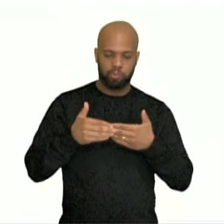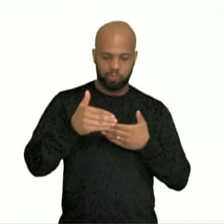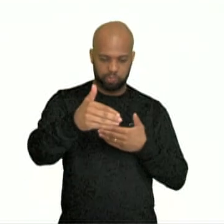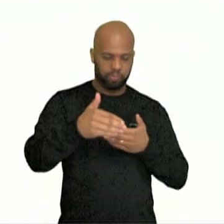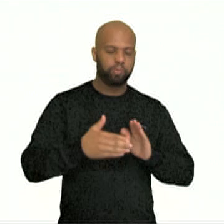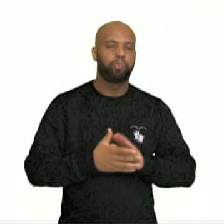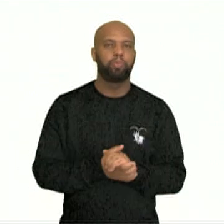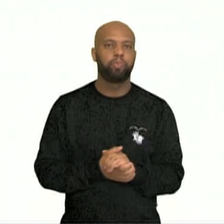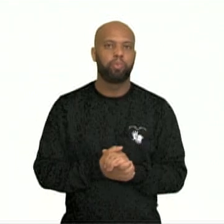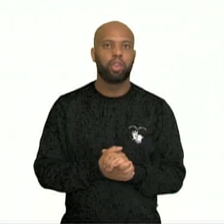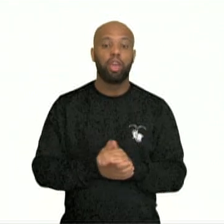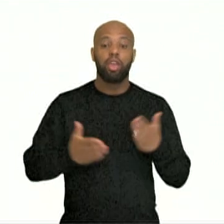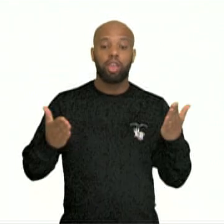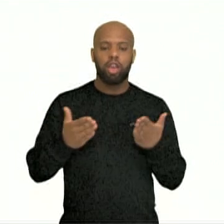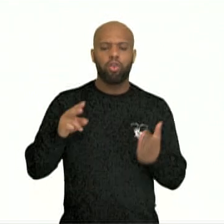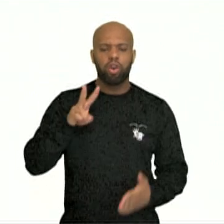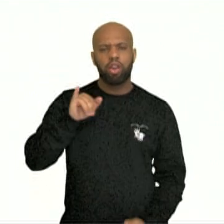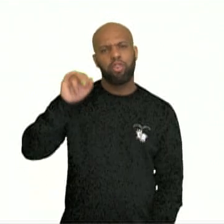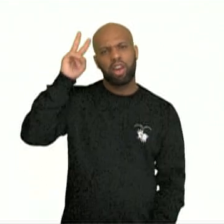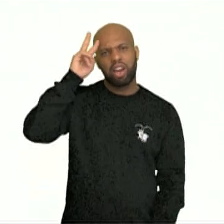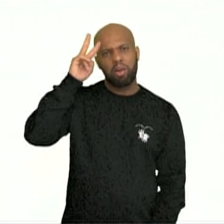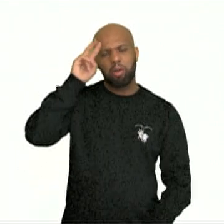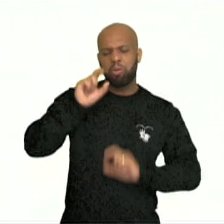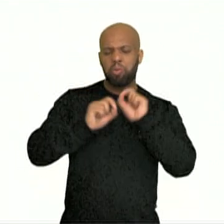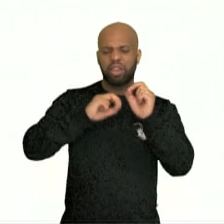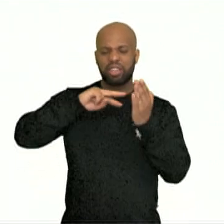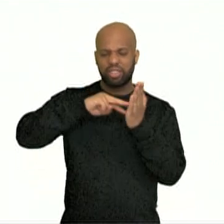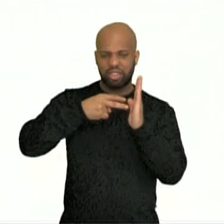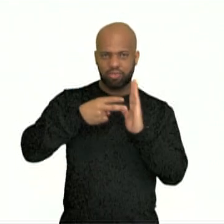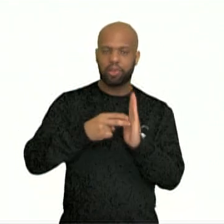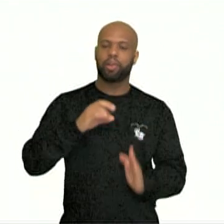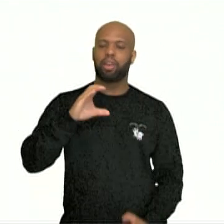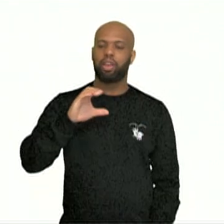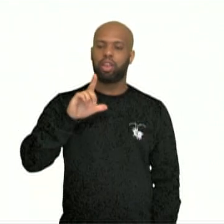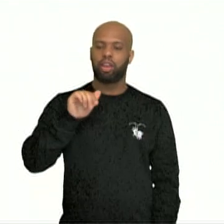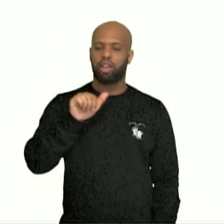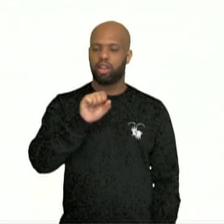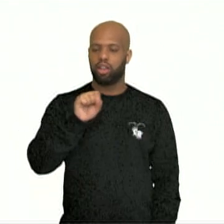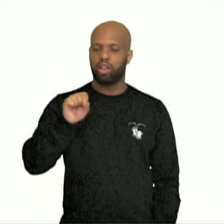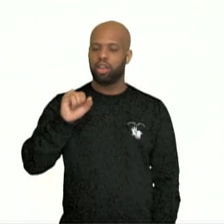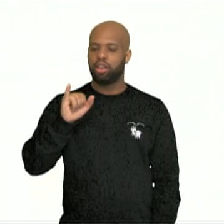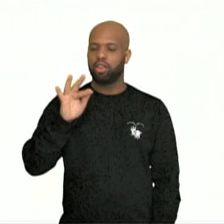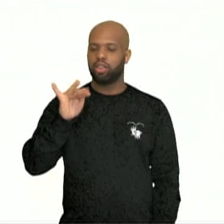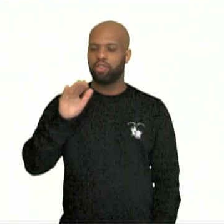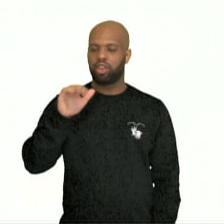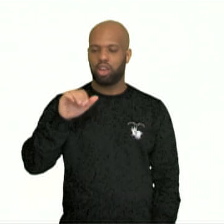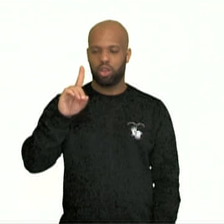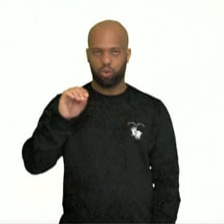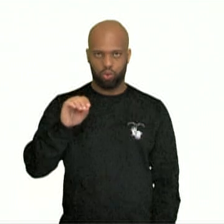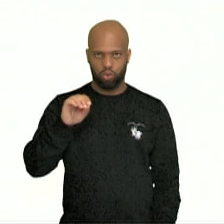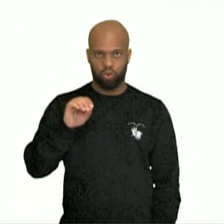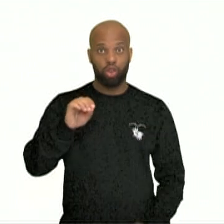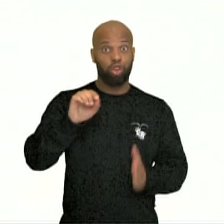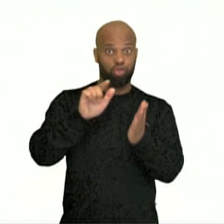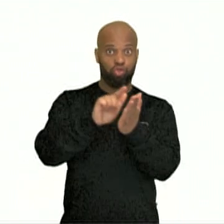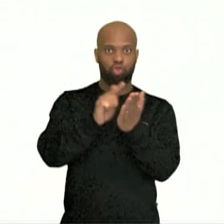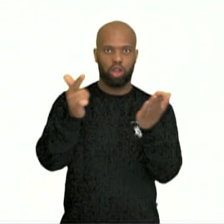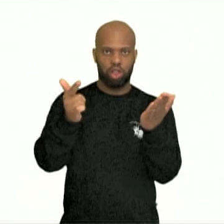Primeiramente vamos lembrar o que é classificado. Nos jornais geralmente nós temos páginas destinadas